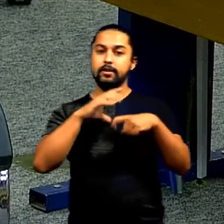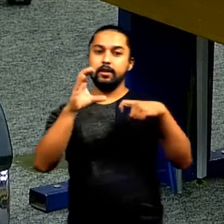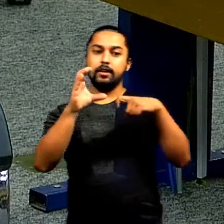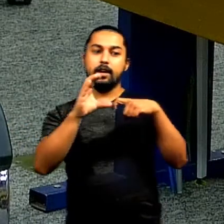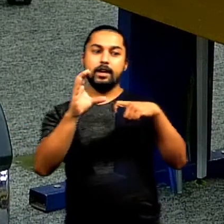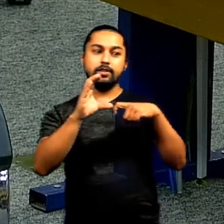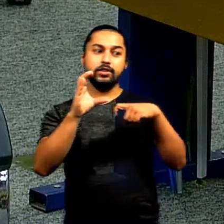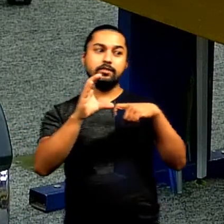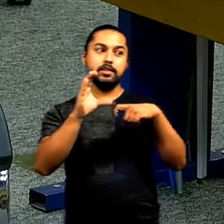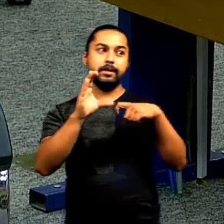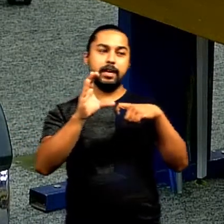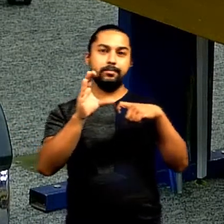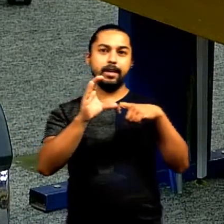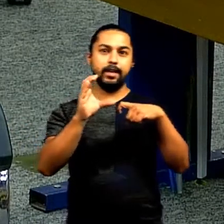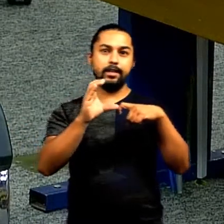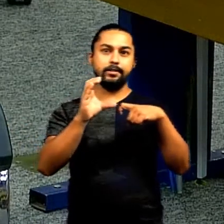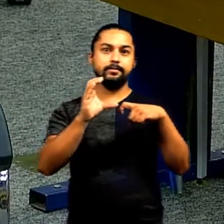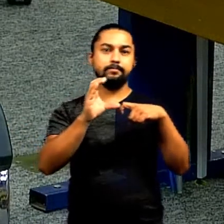Cristina